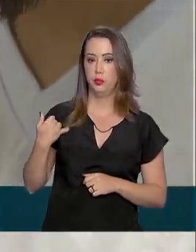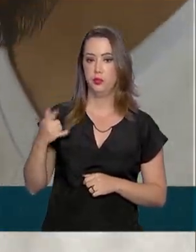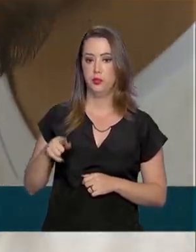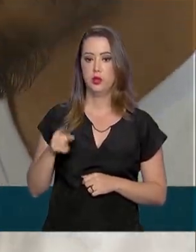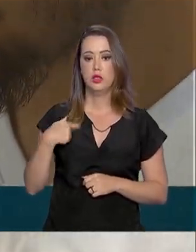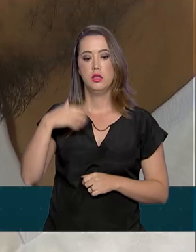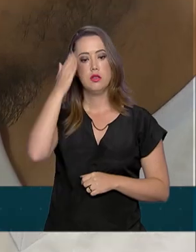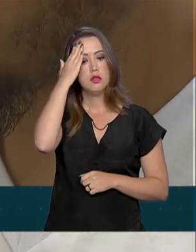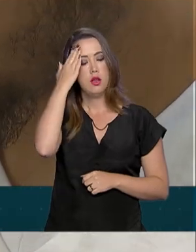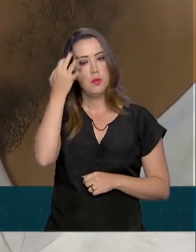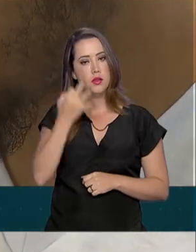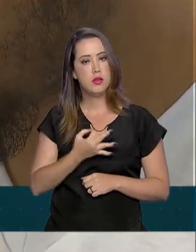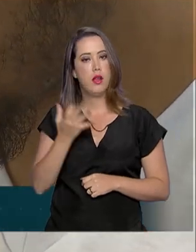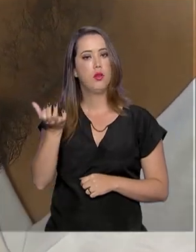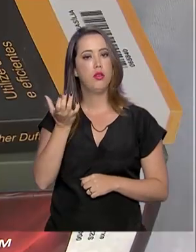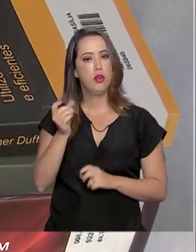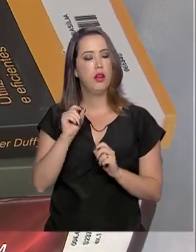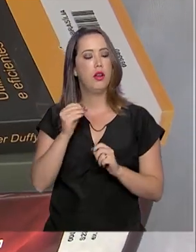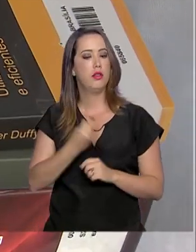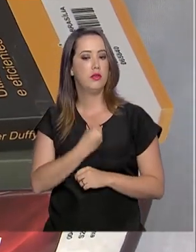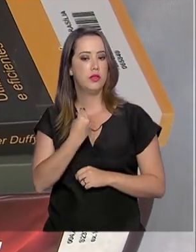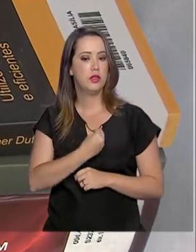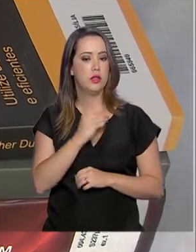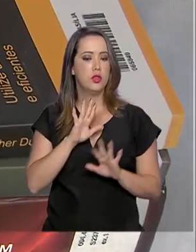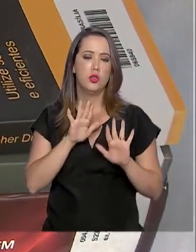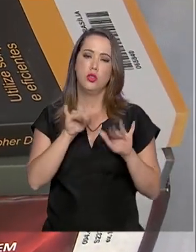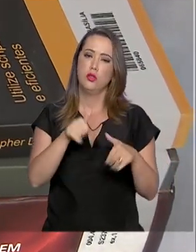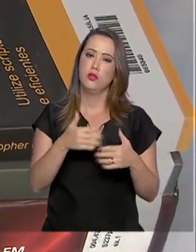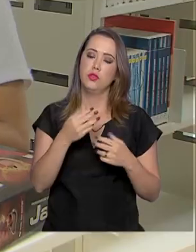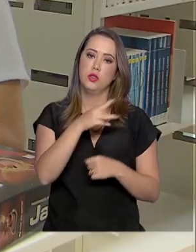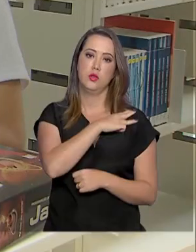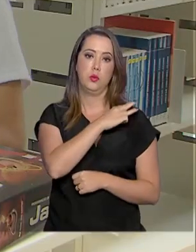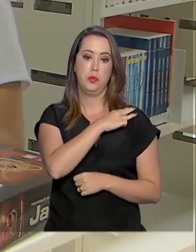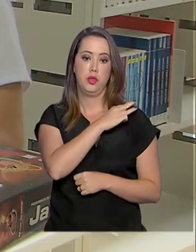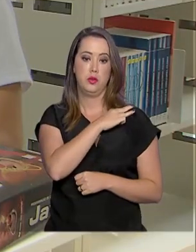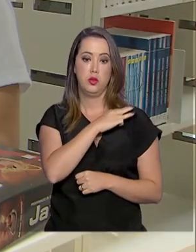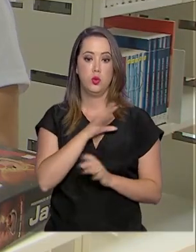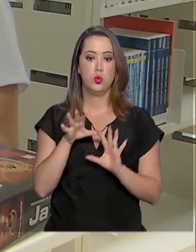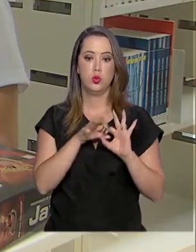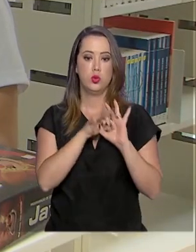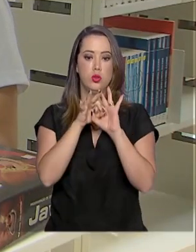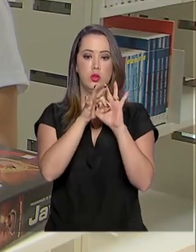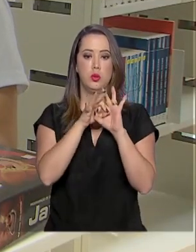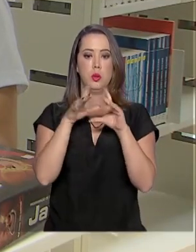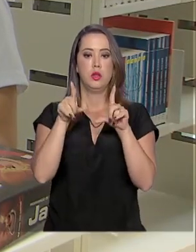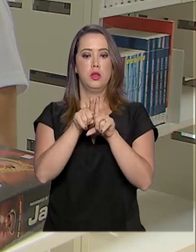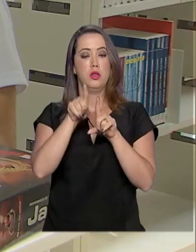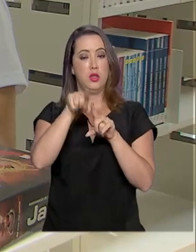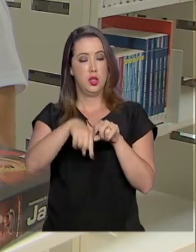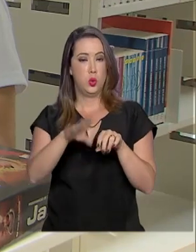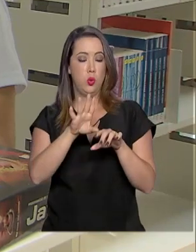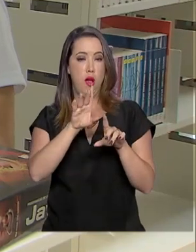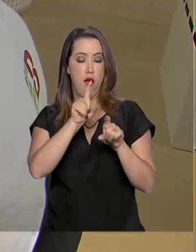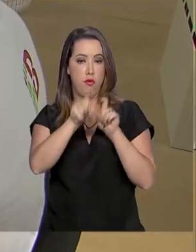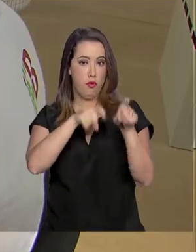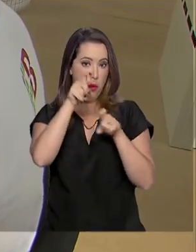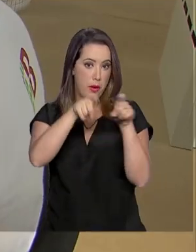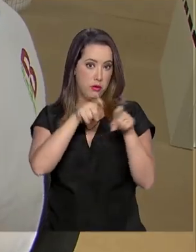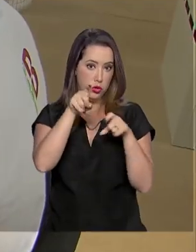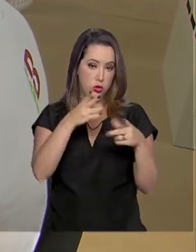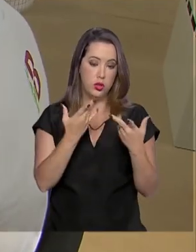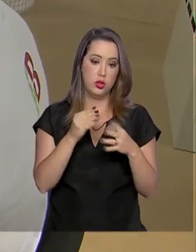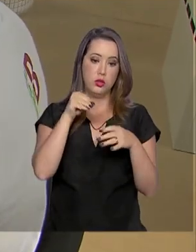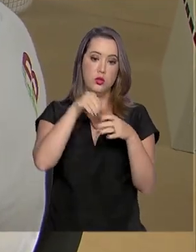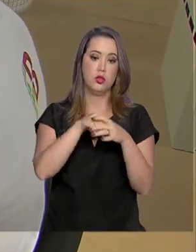o Anglais sabe bem o que quer da vida. Ele está concluindo o ensino médio integrado ao curso profissionalizante de informática no